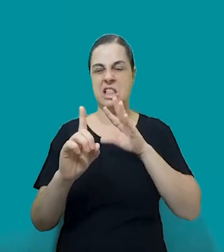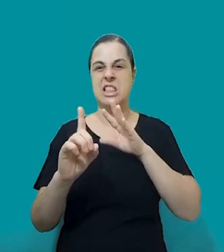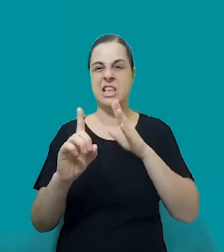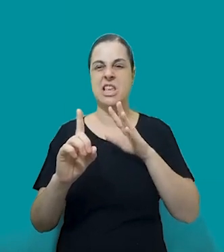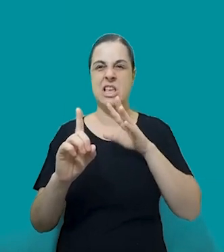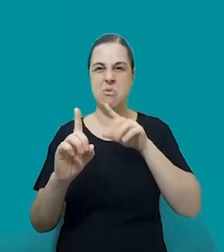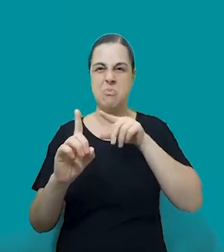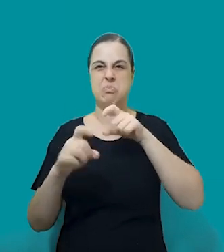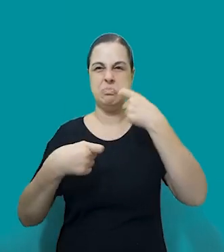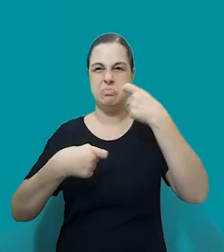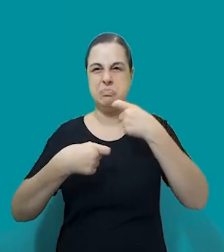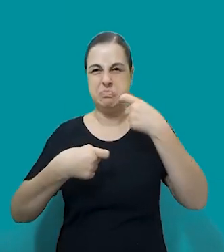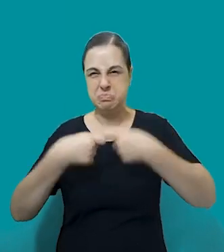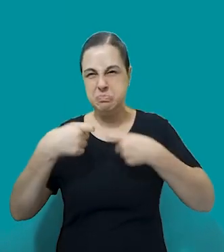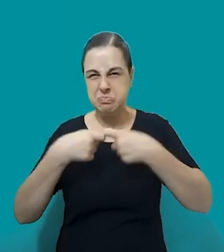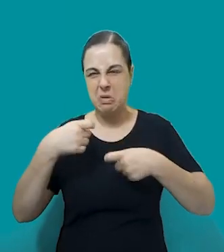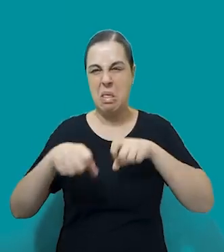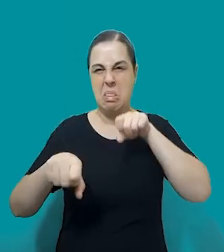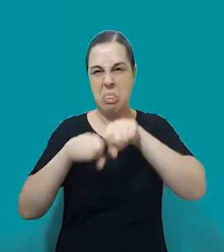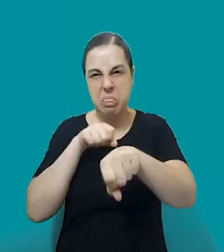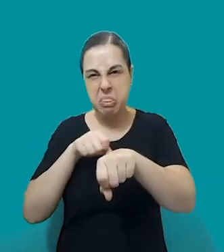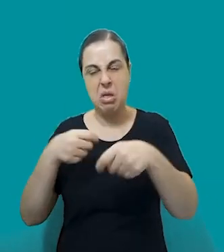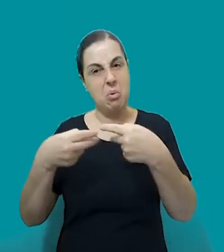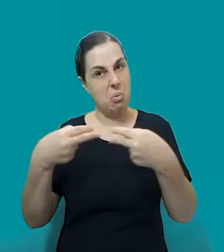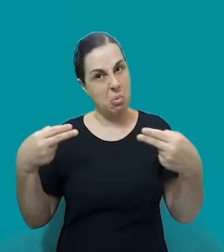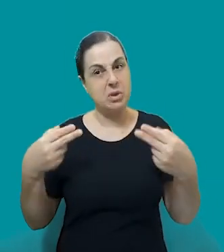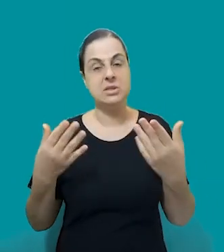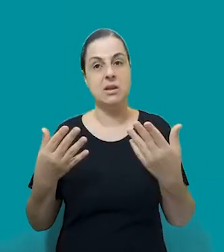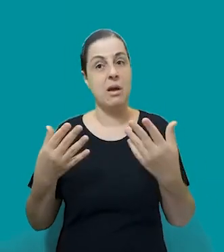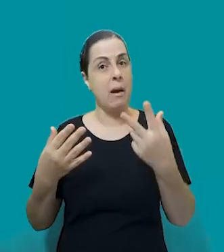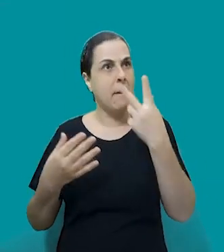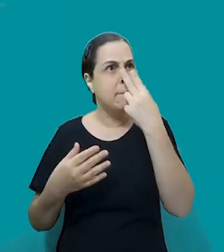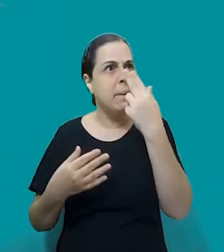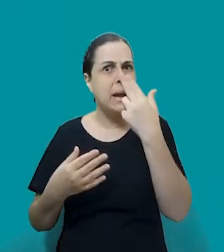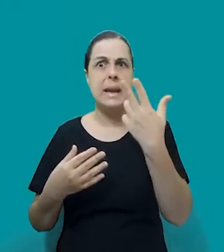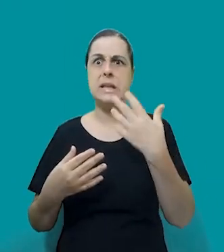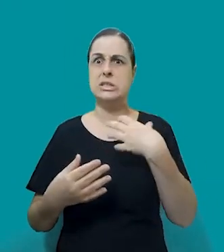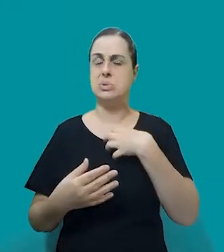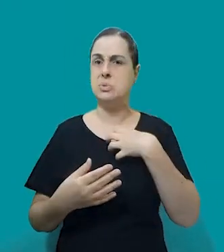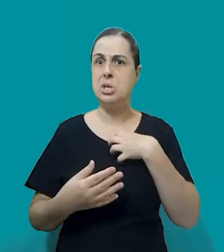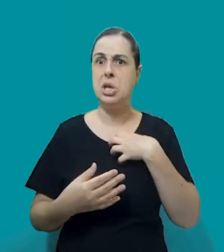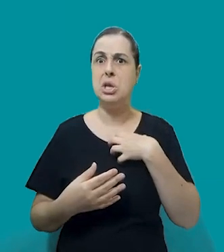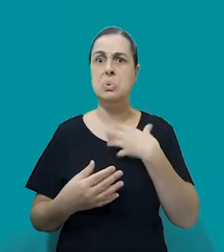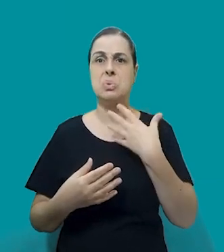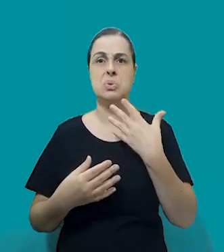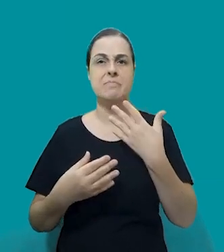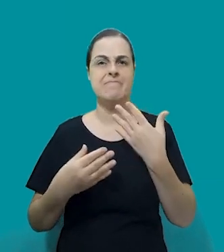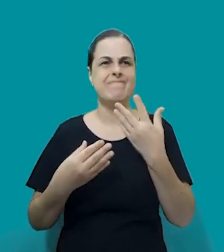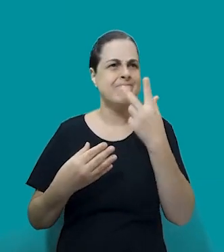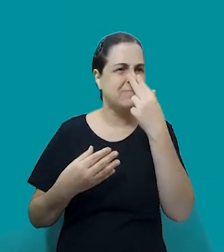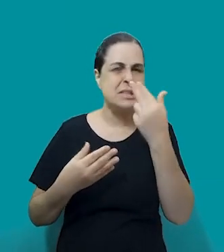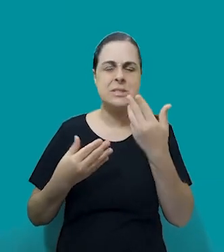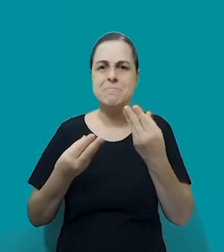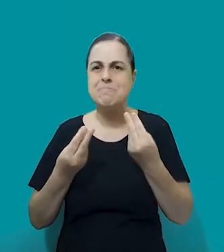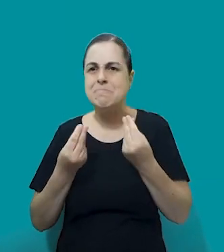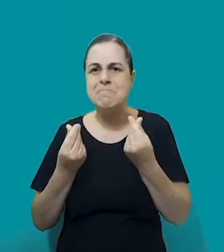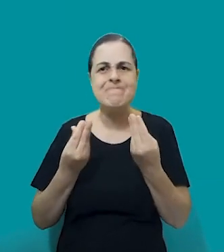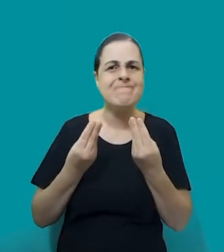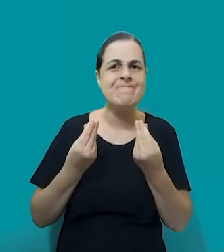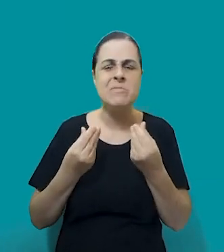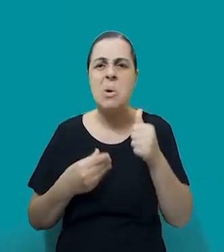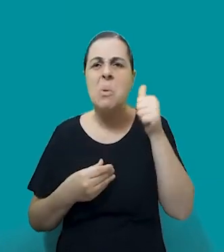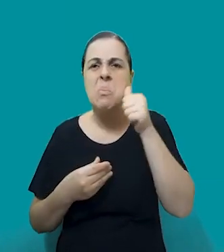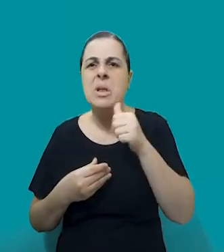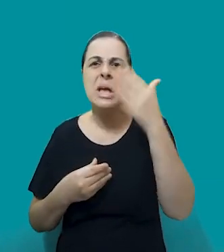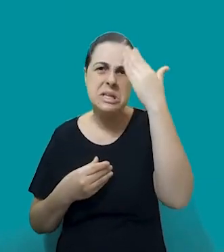é uma linha tênue, inclusive para as mulheres entenderem e conseguirem nomear que tipo